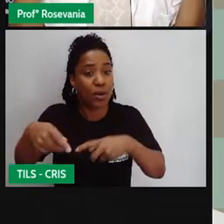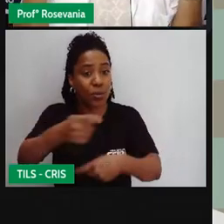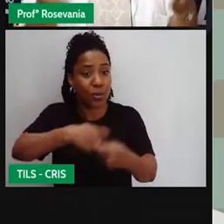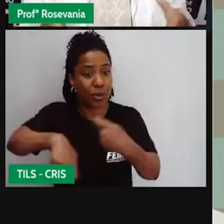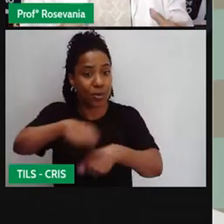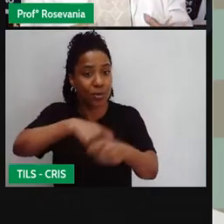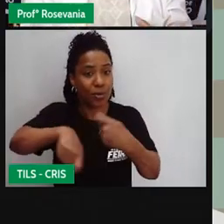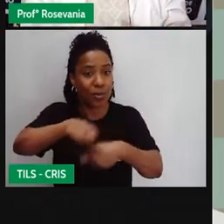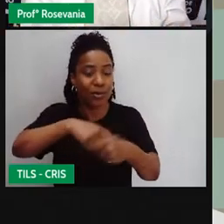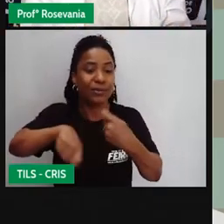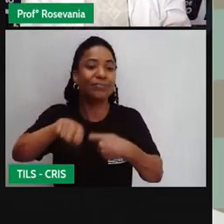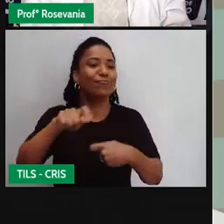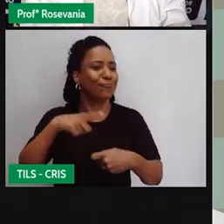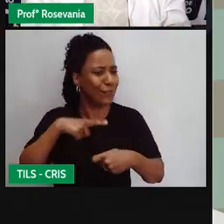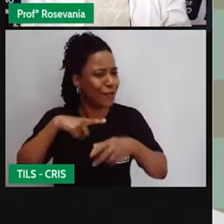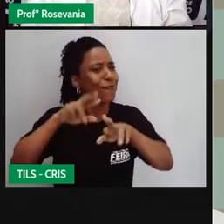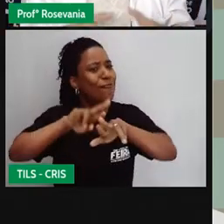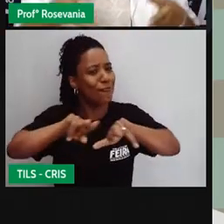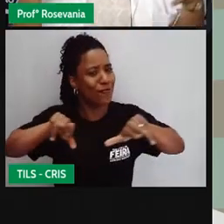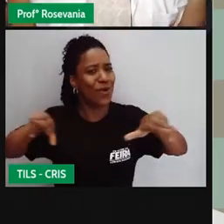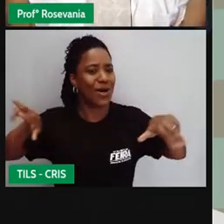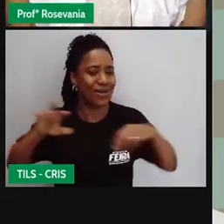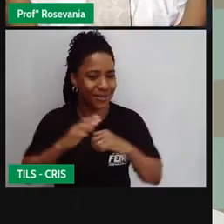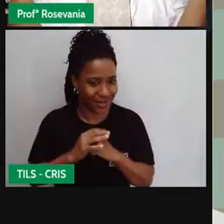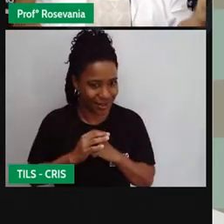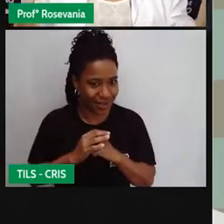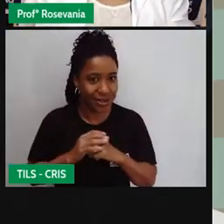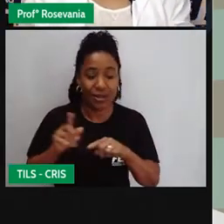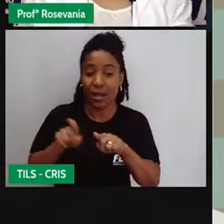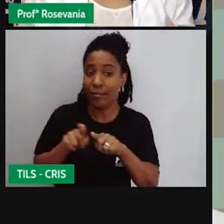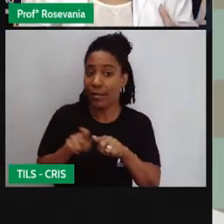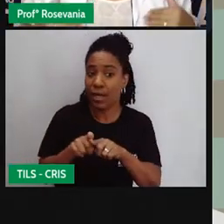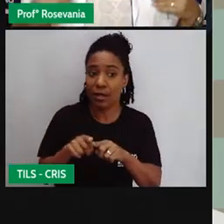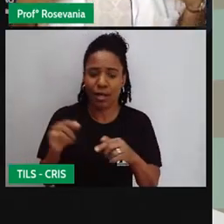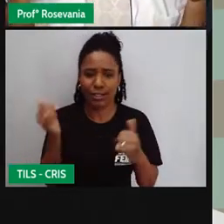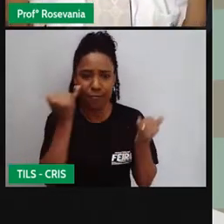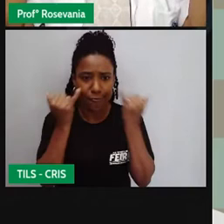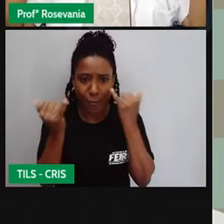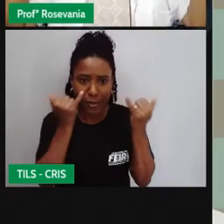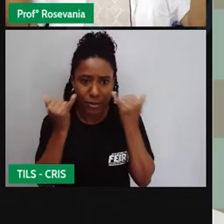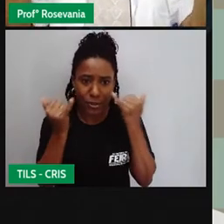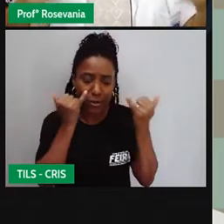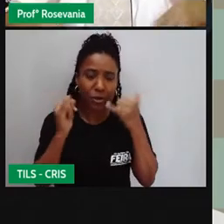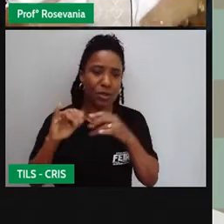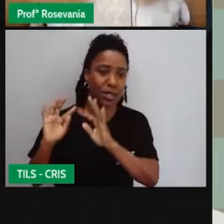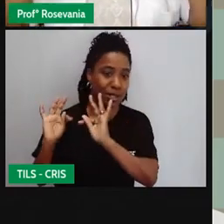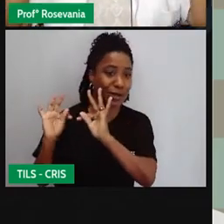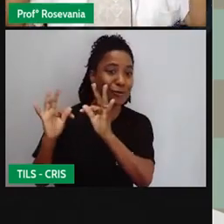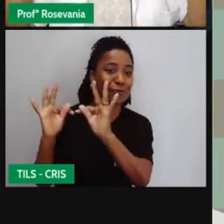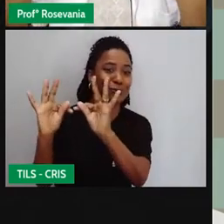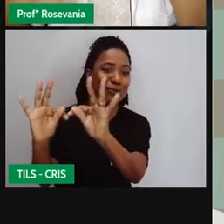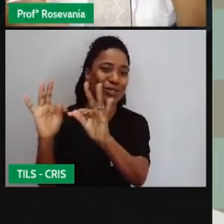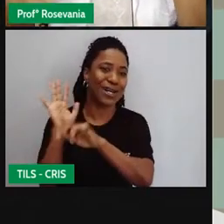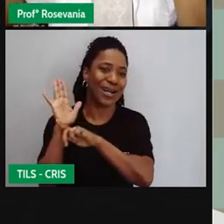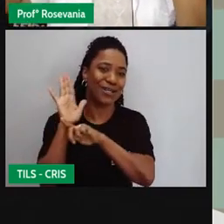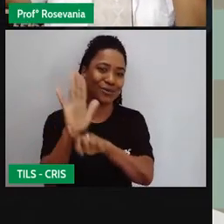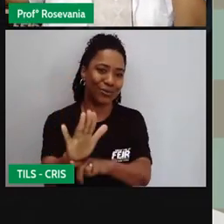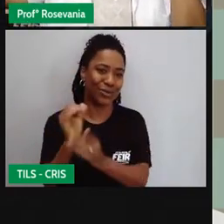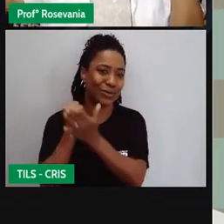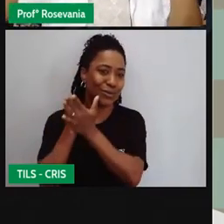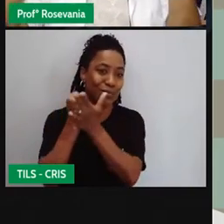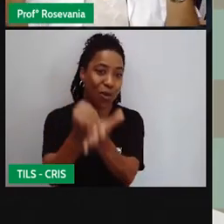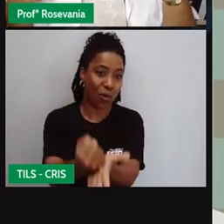ela tem a informação tecnológica ali que vai ajudar. Tem todo um conhecimento, tem todas as